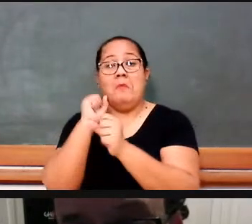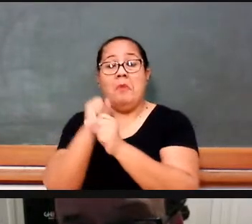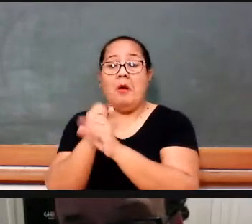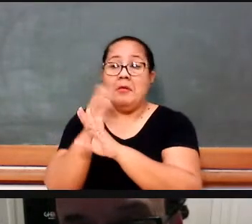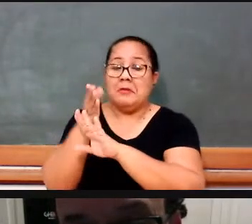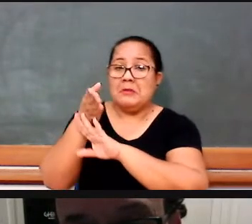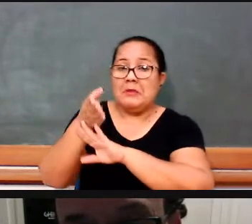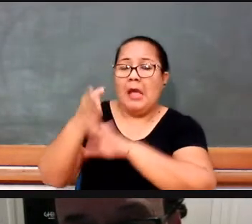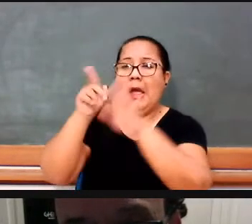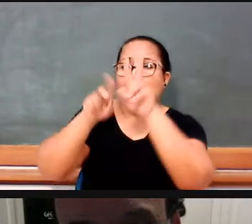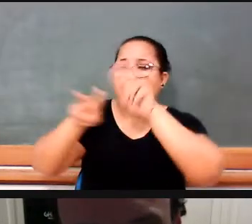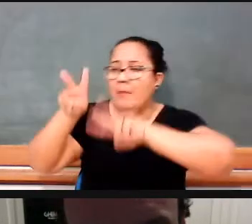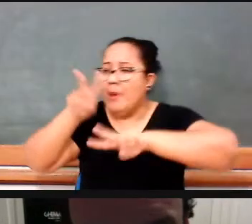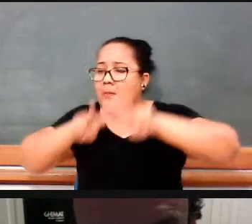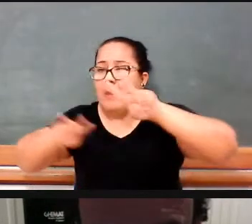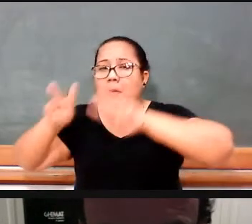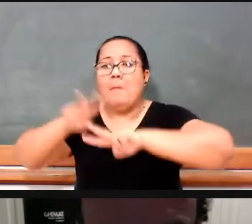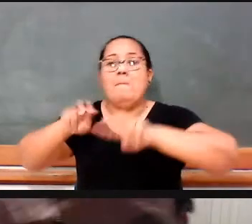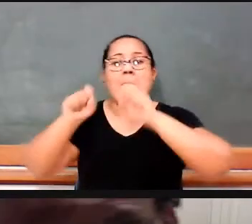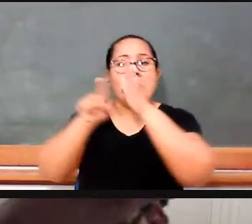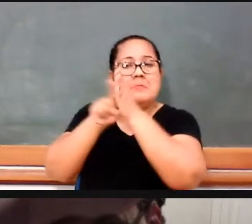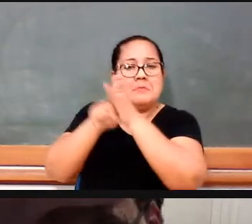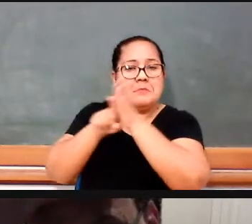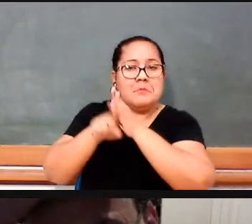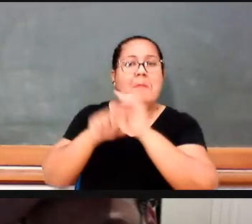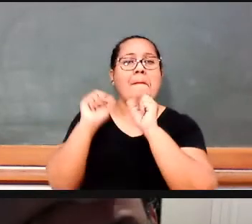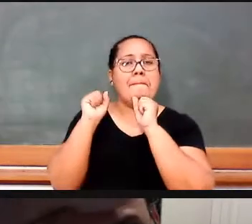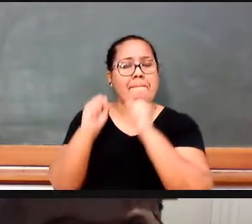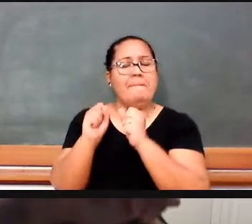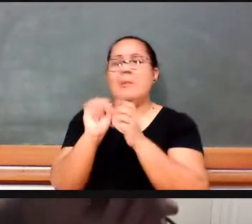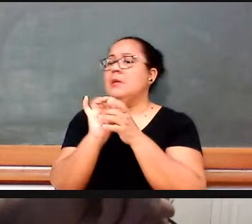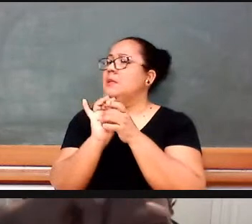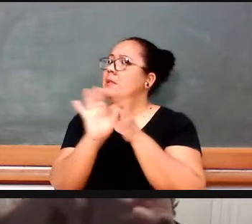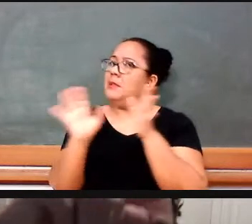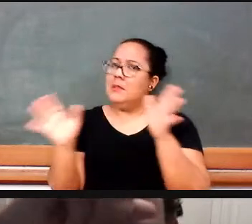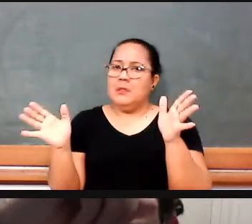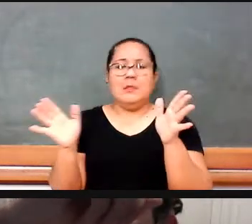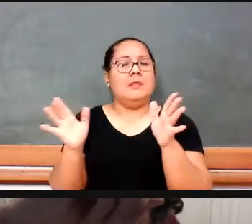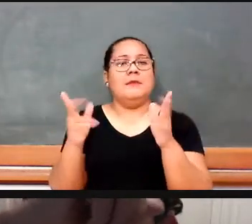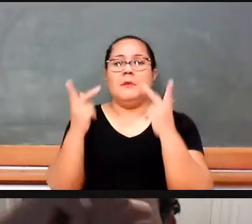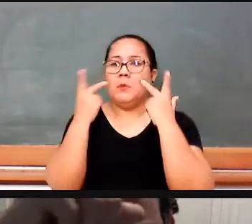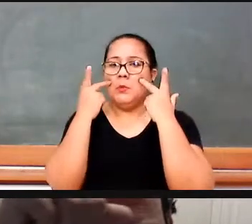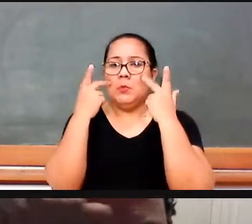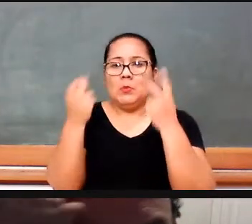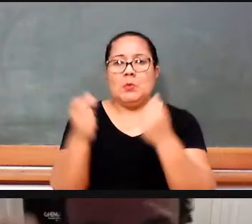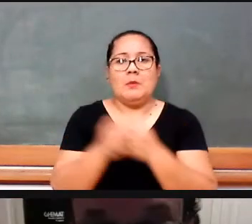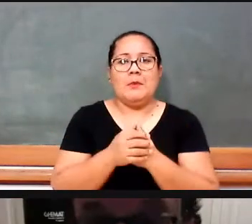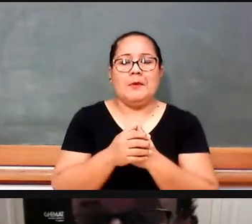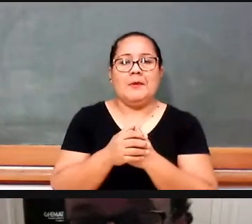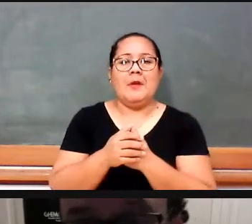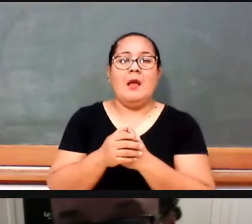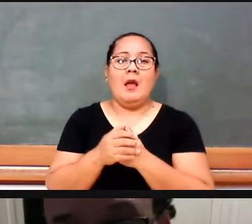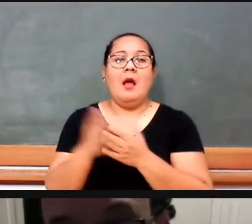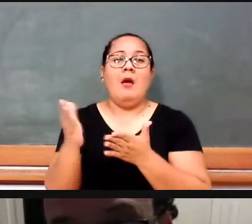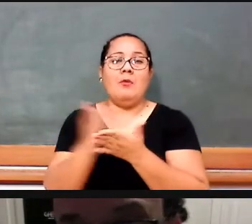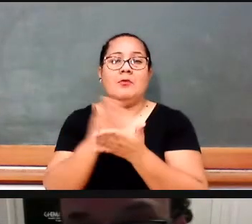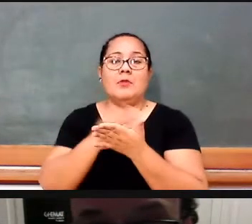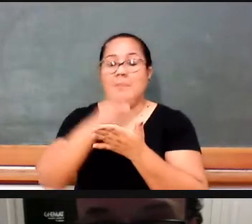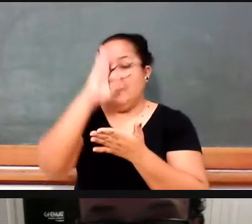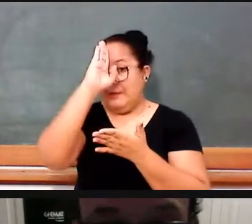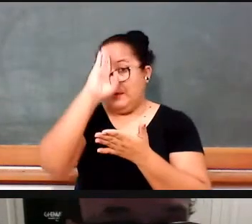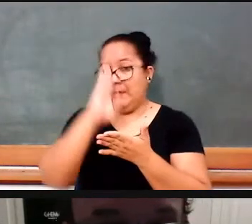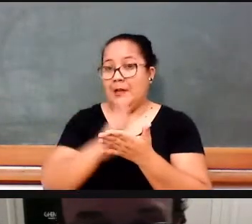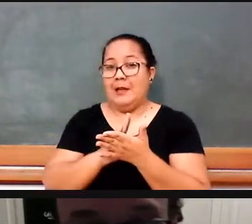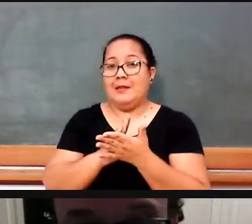aquilo que a gente faz e está patrocinado pelas instituições aí públicas de fomento, estão de graça, né? Só não está de